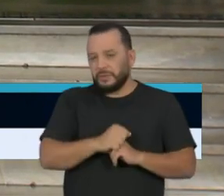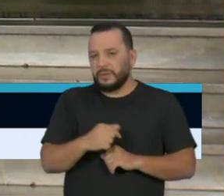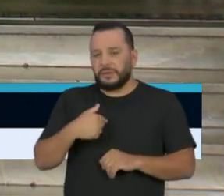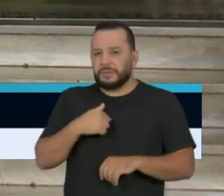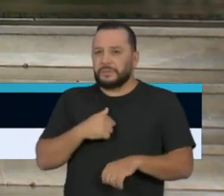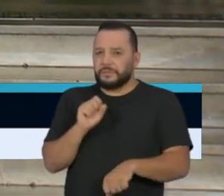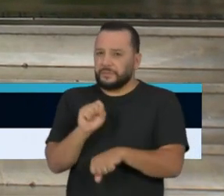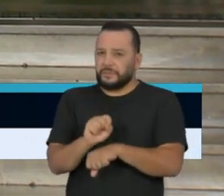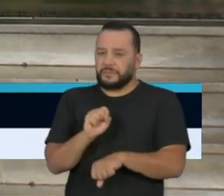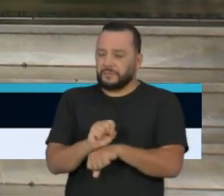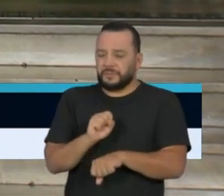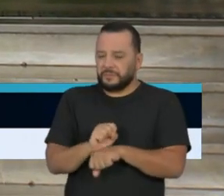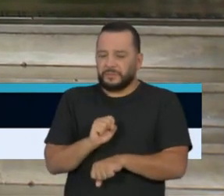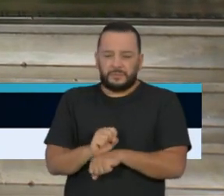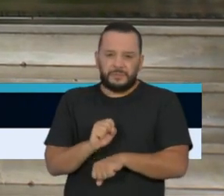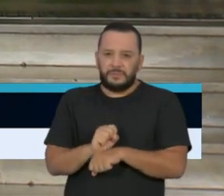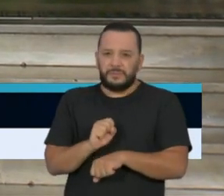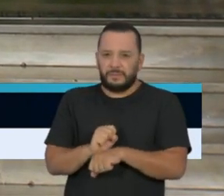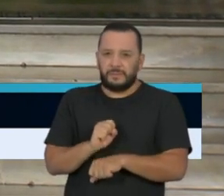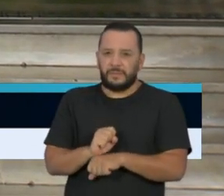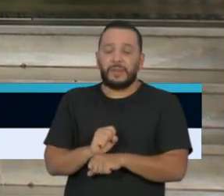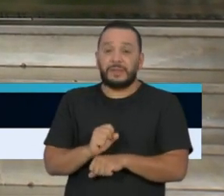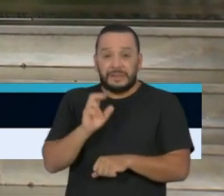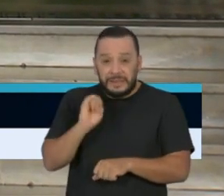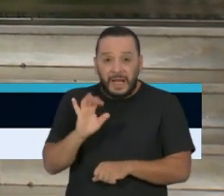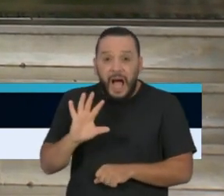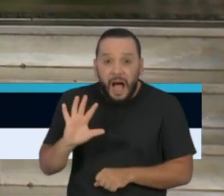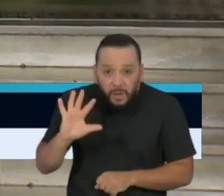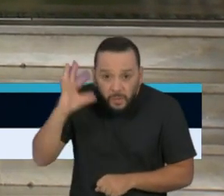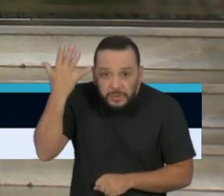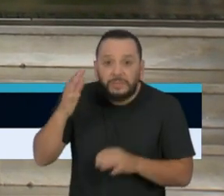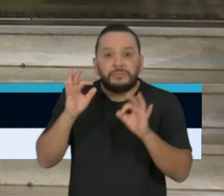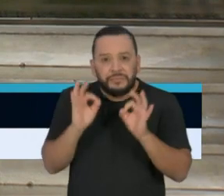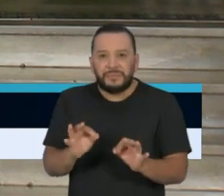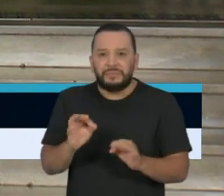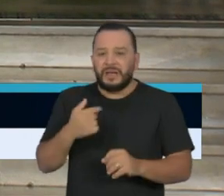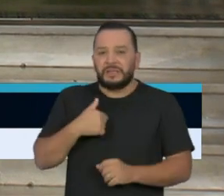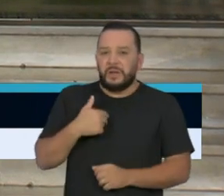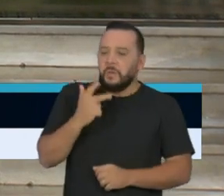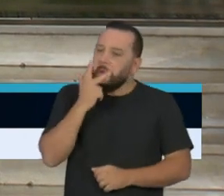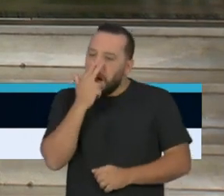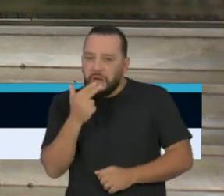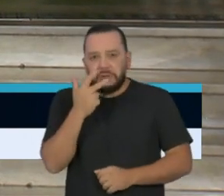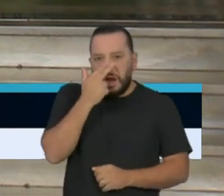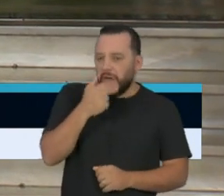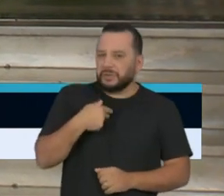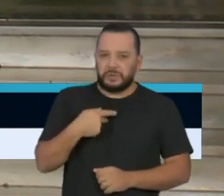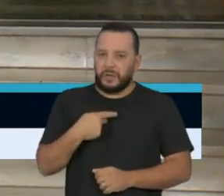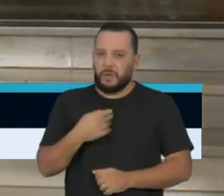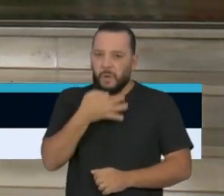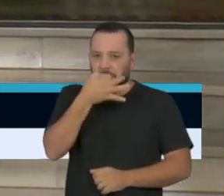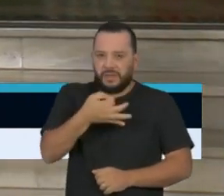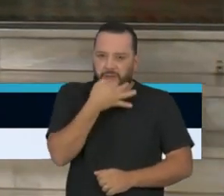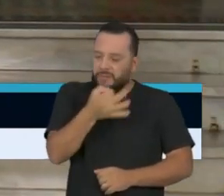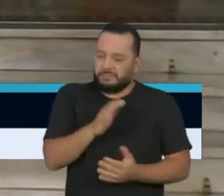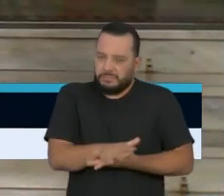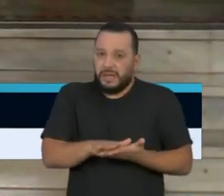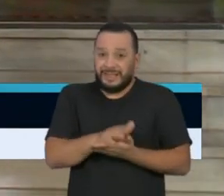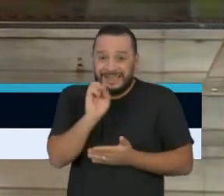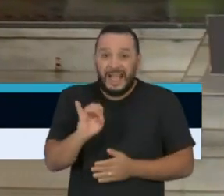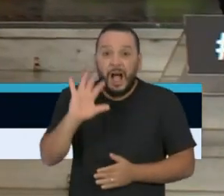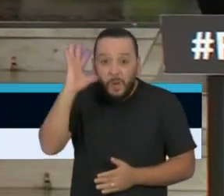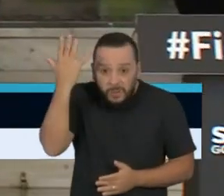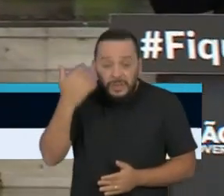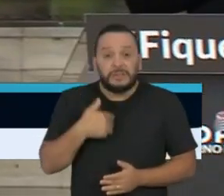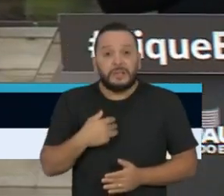deliberar e comentar sobre fatos específicos e não sobre especulações. Passo a palavra agora ao doutor